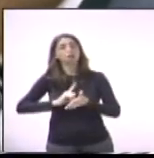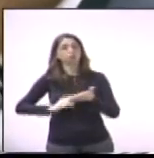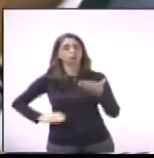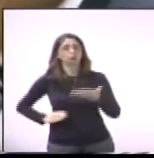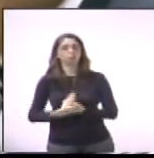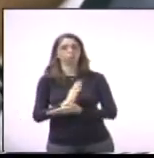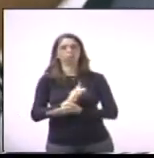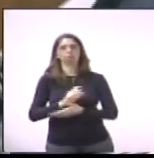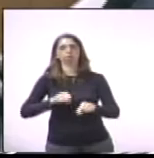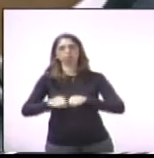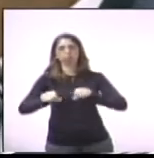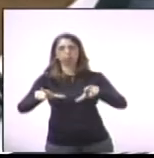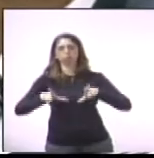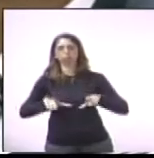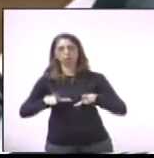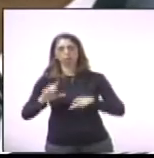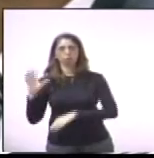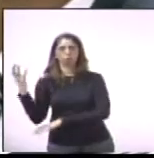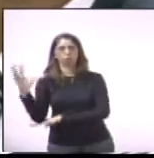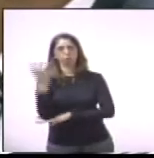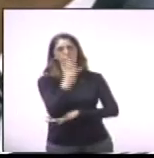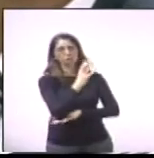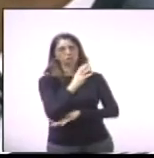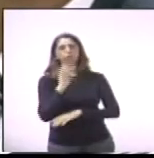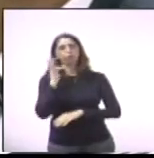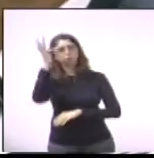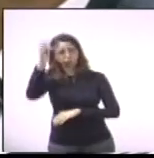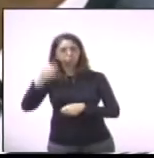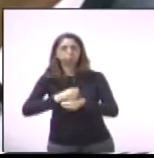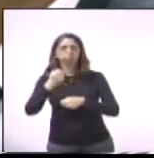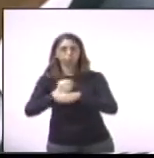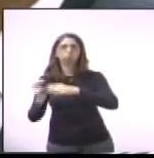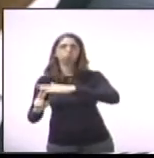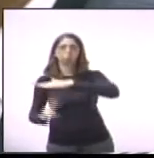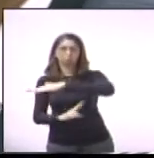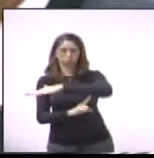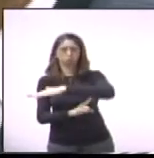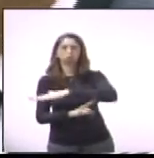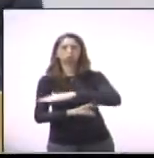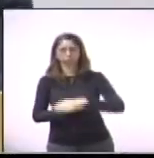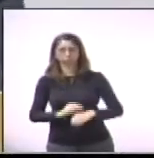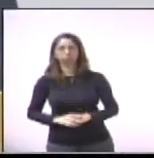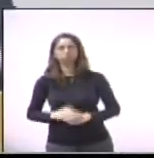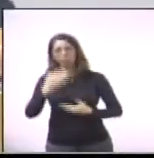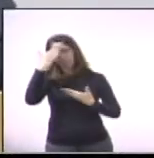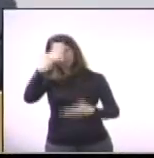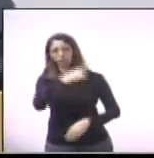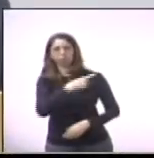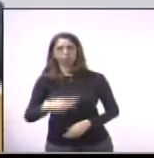Então, por hora é só. Gostaria de dizer uma boa noite a todos. Muito obrigado, seu presidente. Presidente.